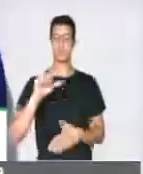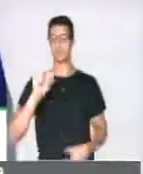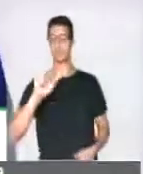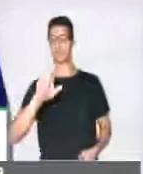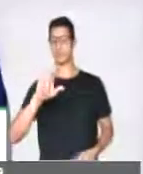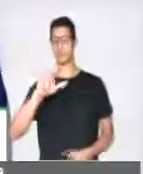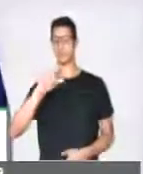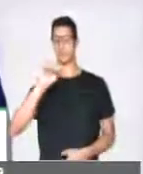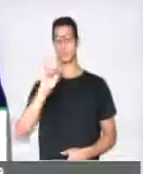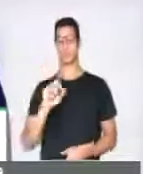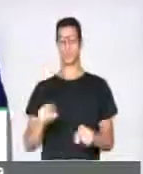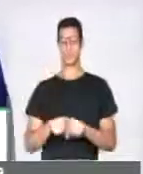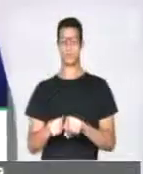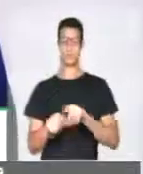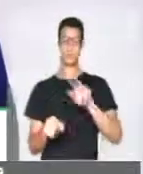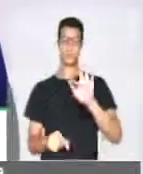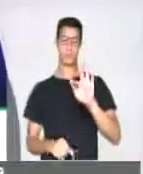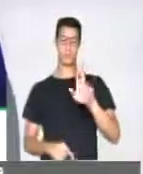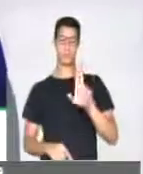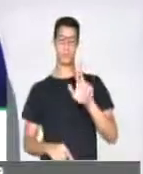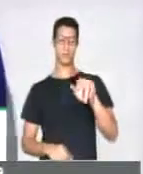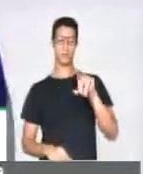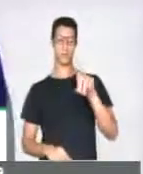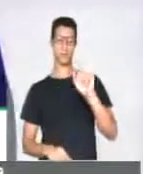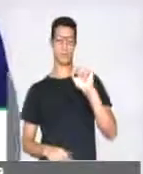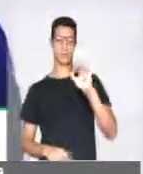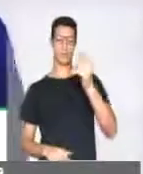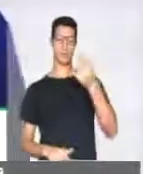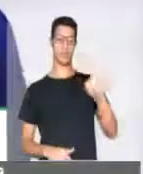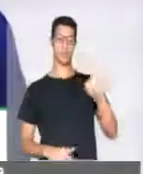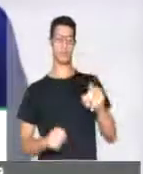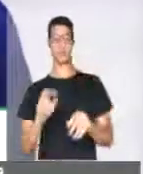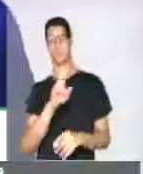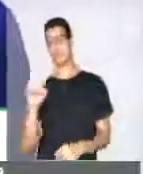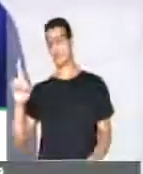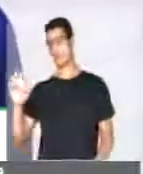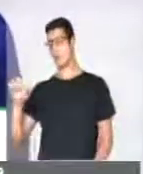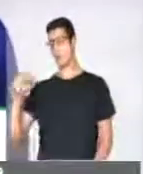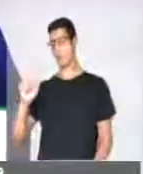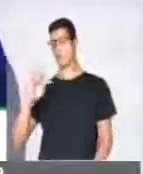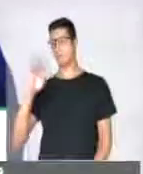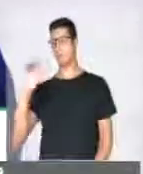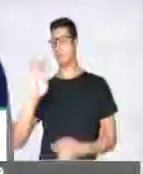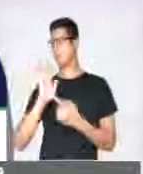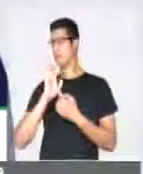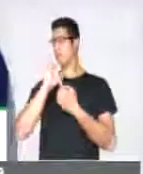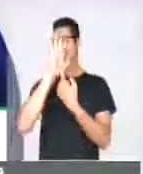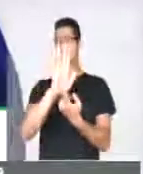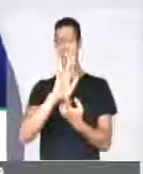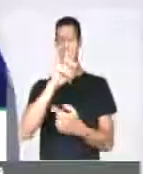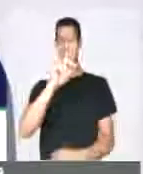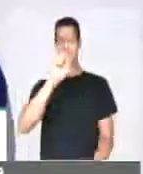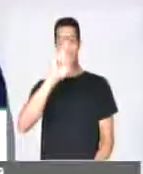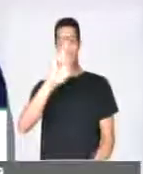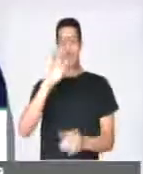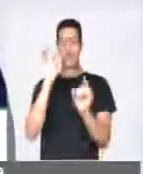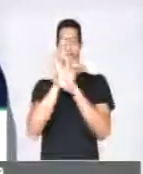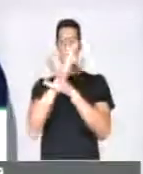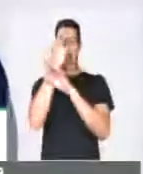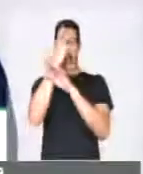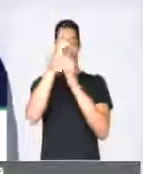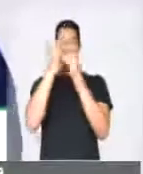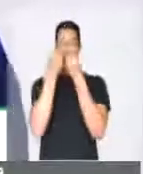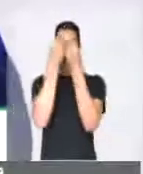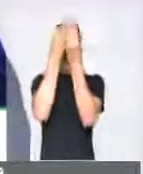Siqueira e da Fundação João Mangabeira Renato Casagrande mostra o PSB pronto para